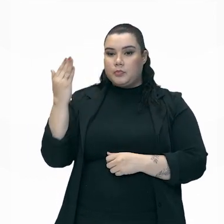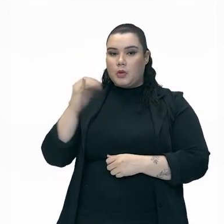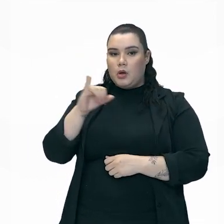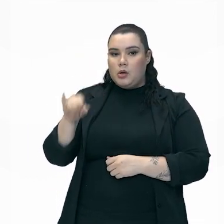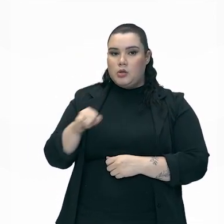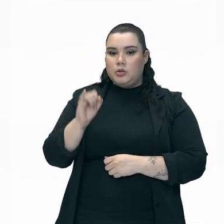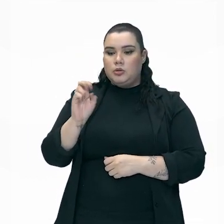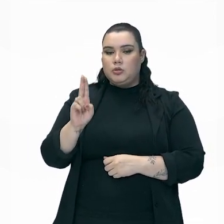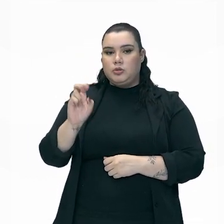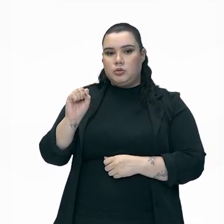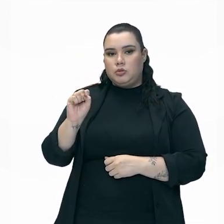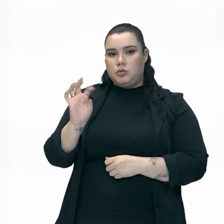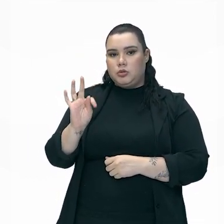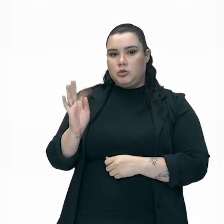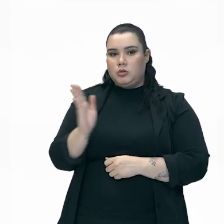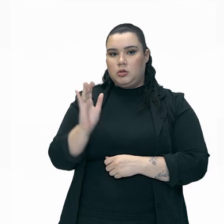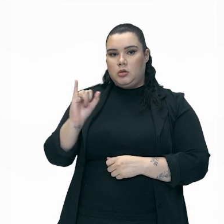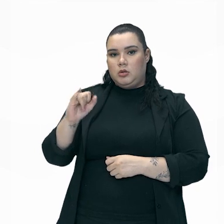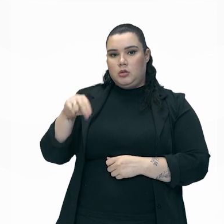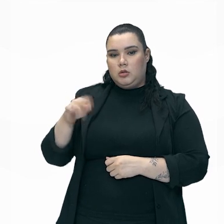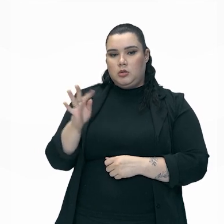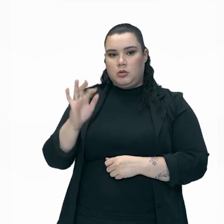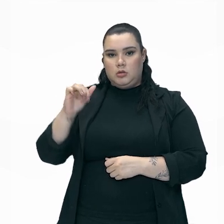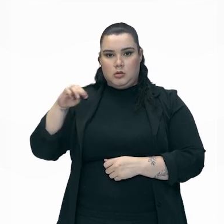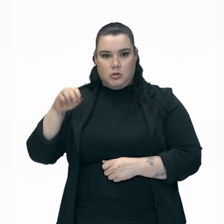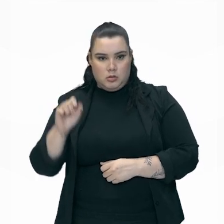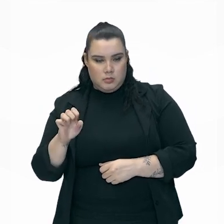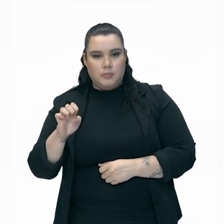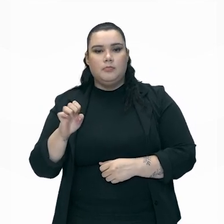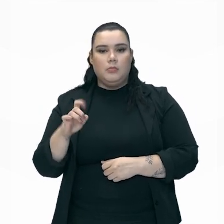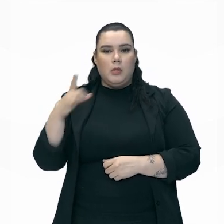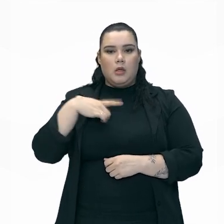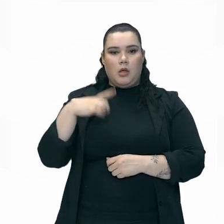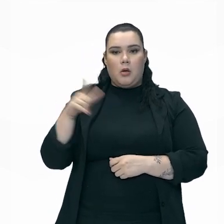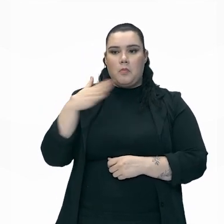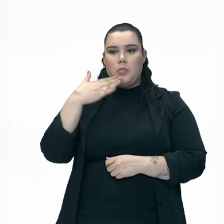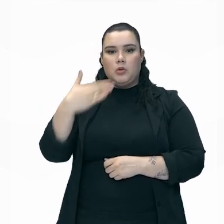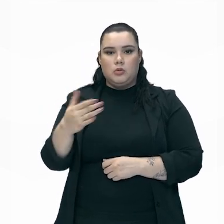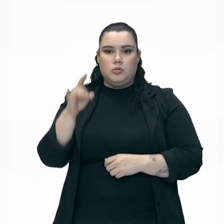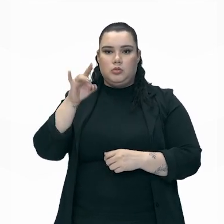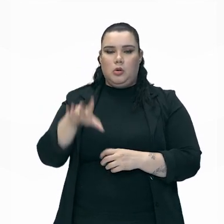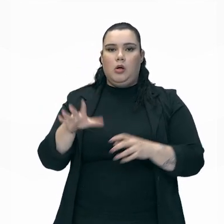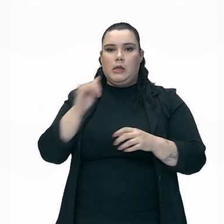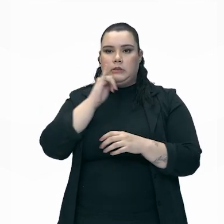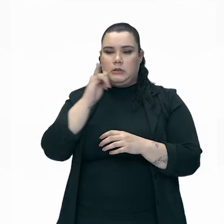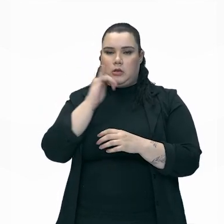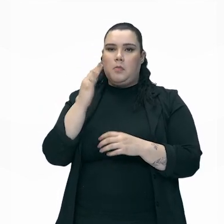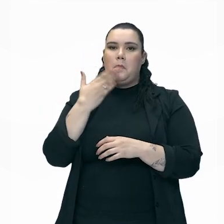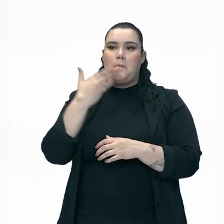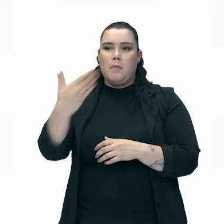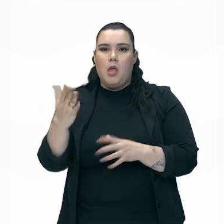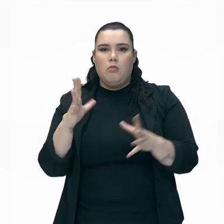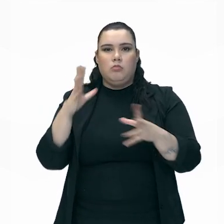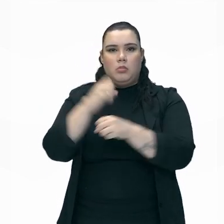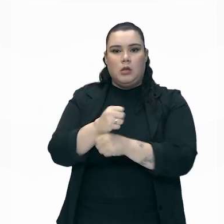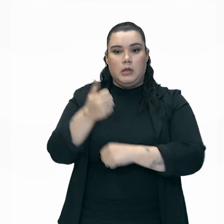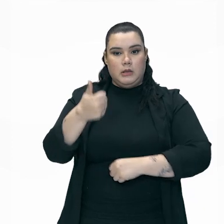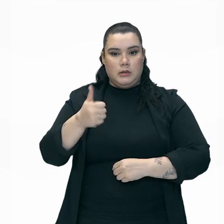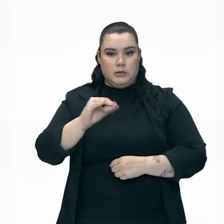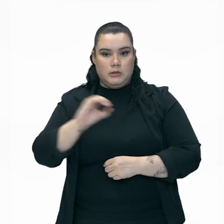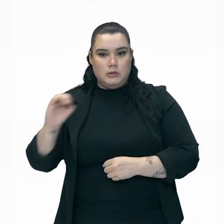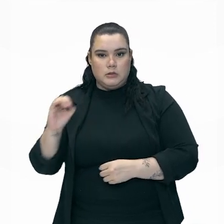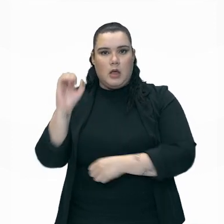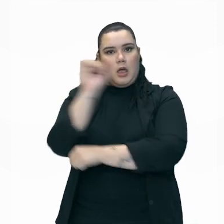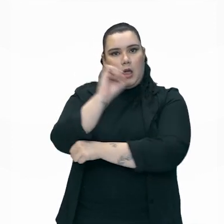você tem um pedido para fazer sem automóveis, então aquela fábrica só vai fazer sem automóveis. Ela vai fazer só o que